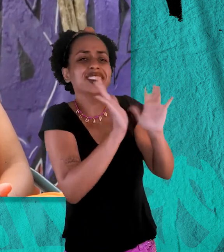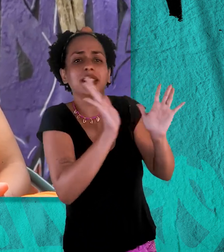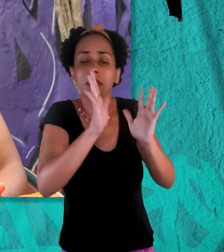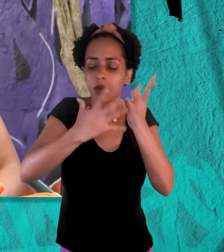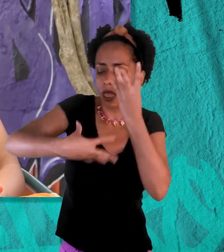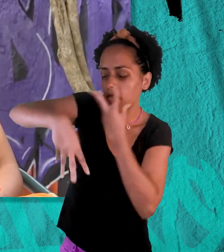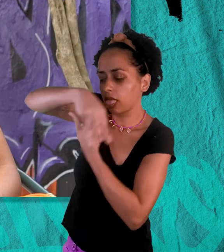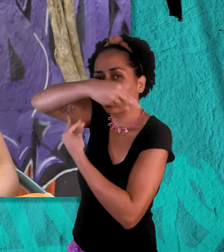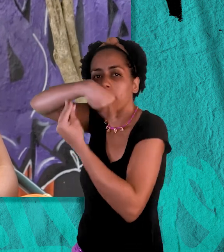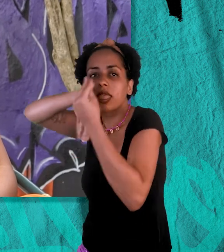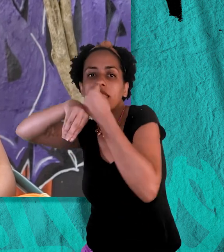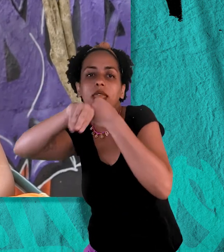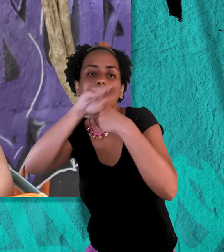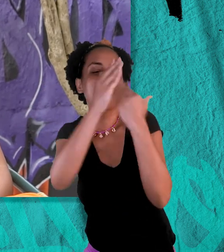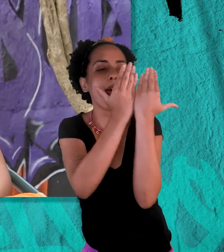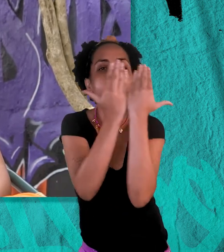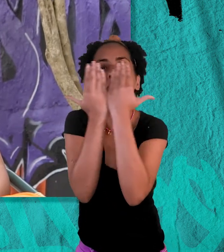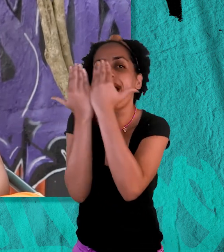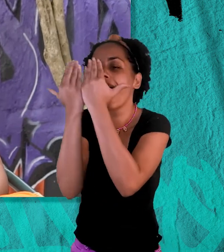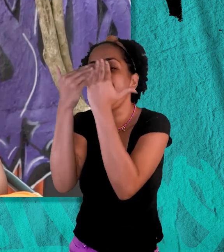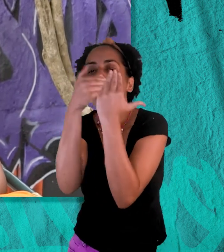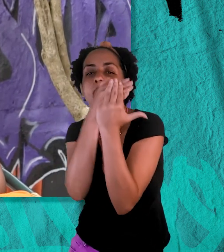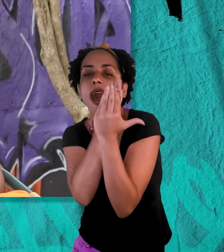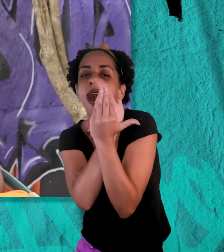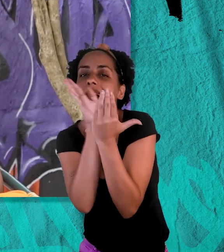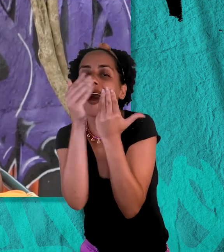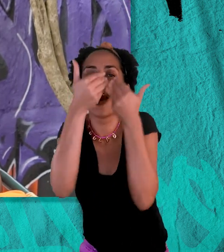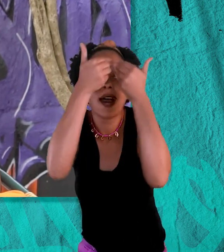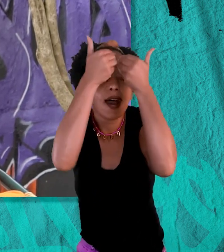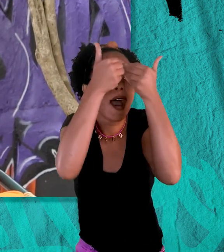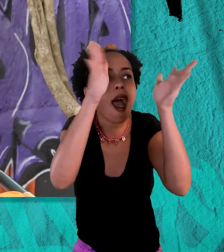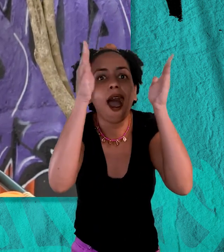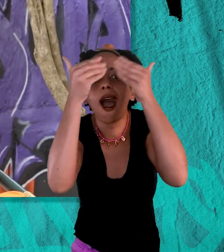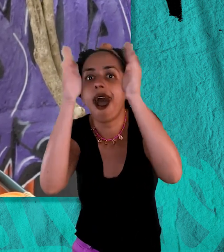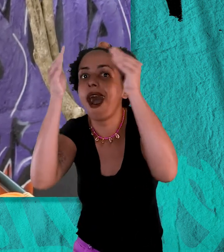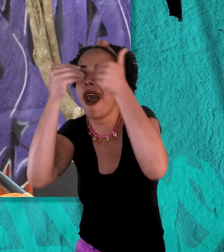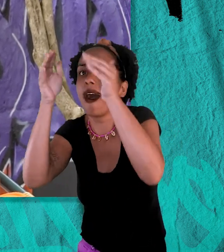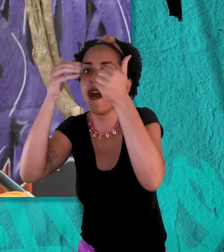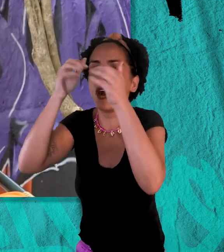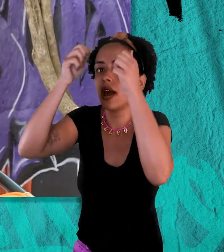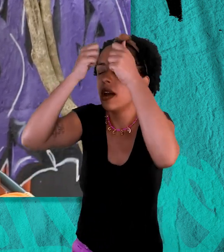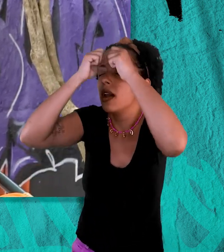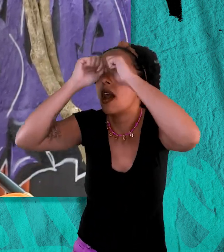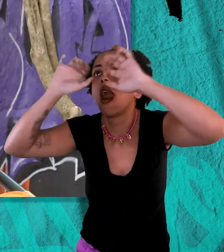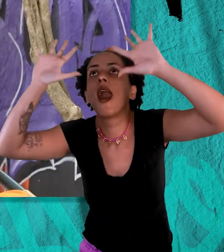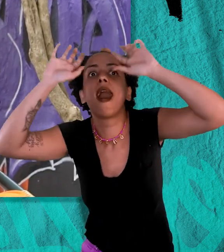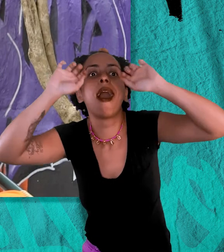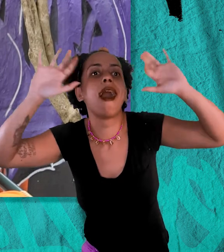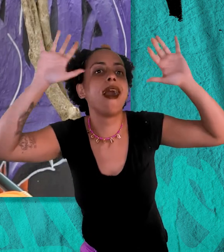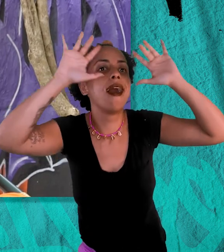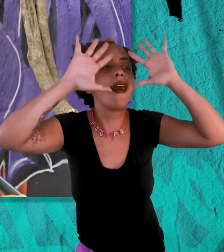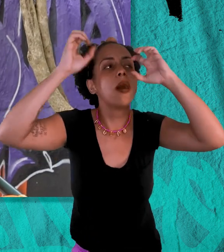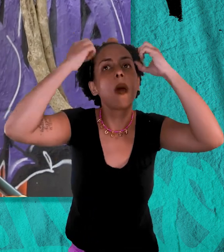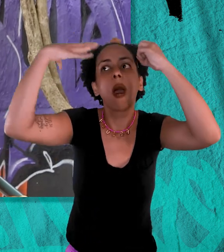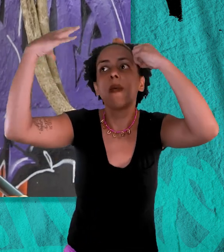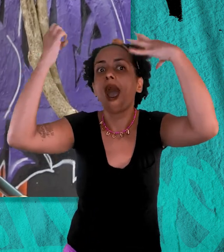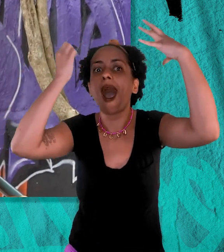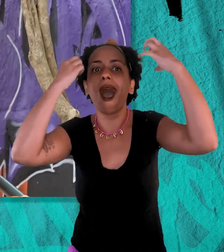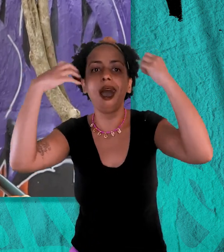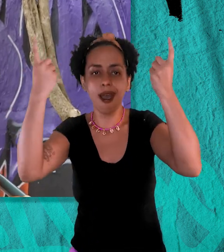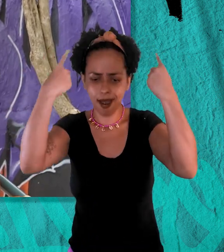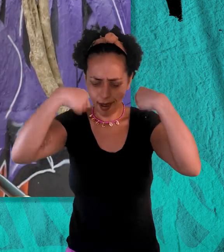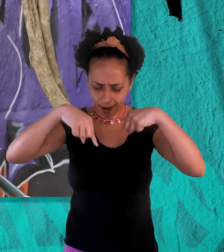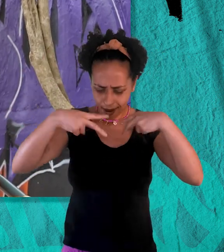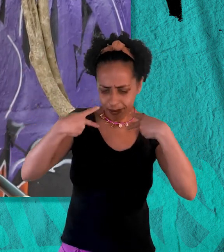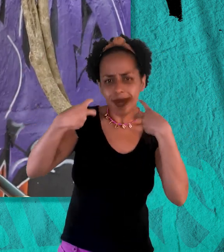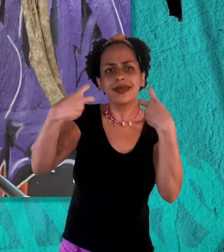de sair, de criar outros meios, de abrir outras possibilidades, de criar outras possibilidades, de